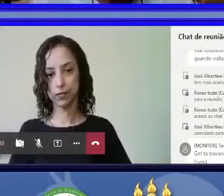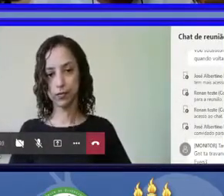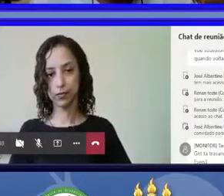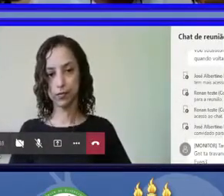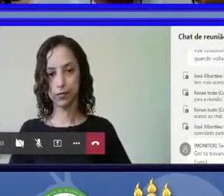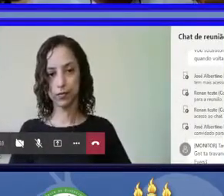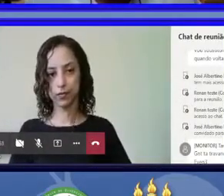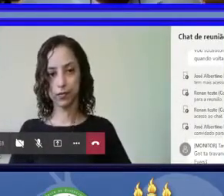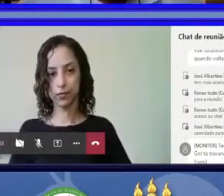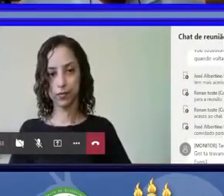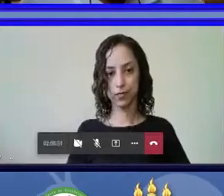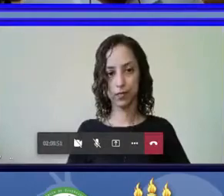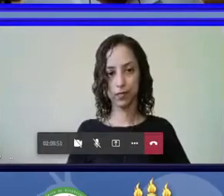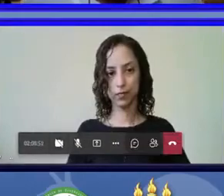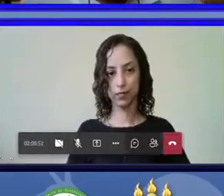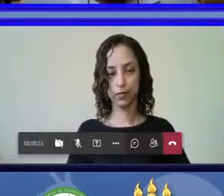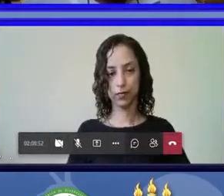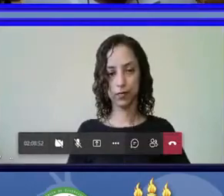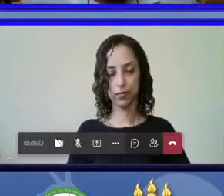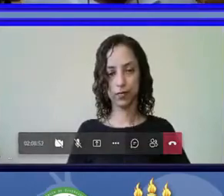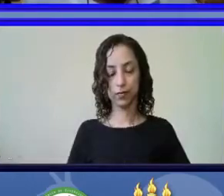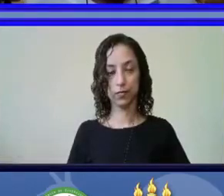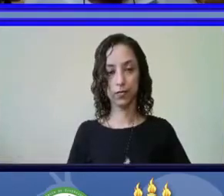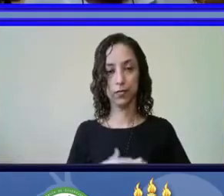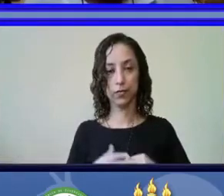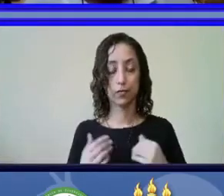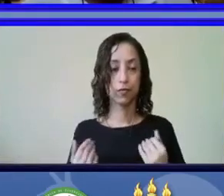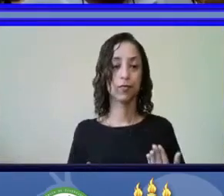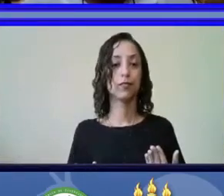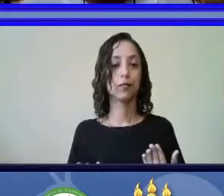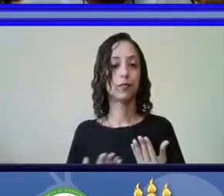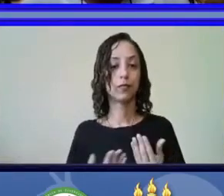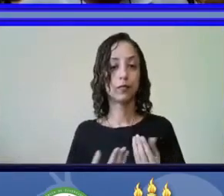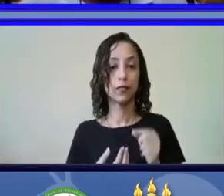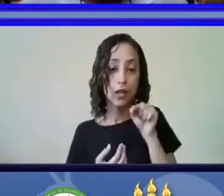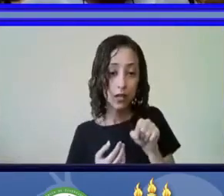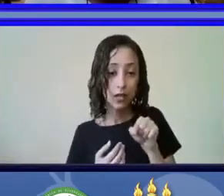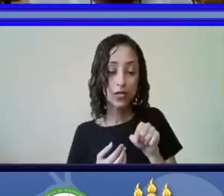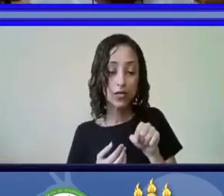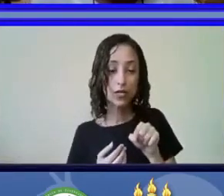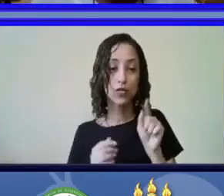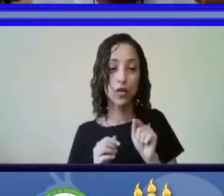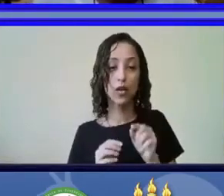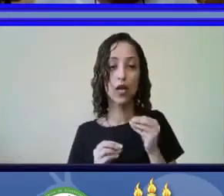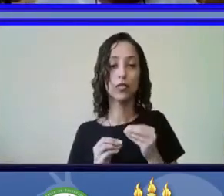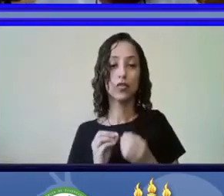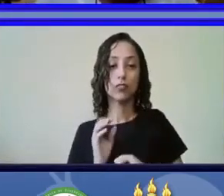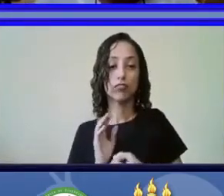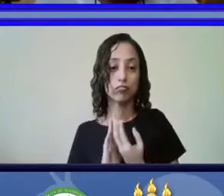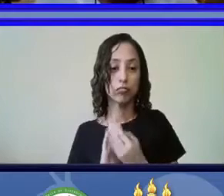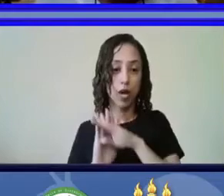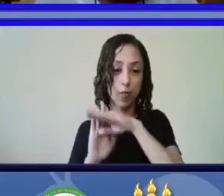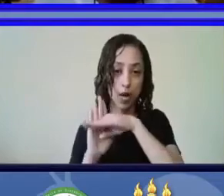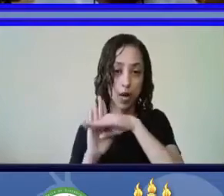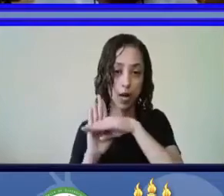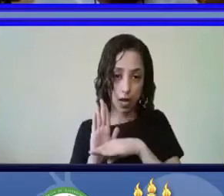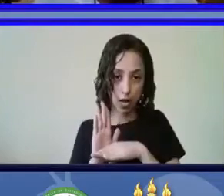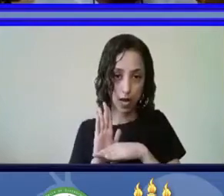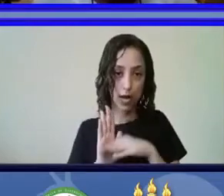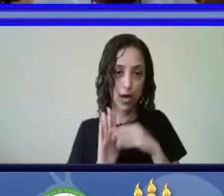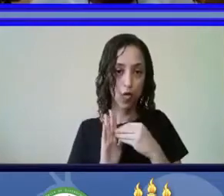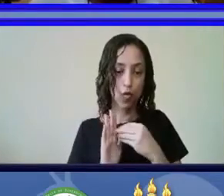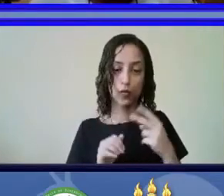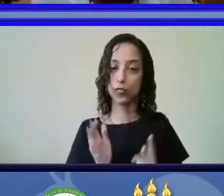Então, ele gera uma lista que funciona como um validador